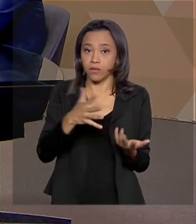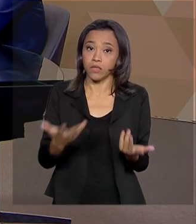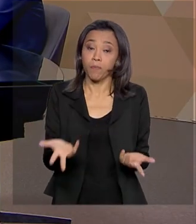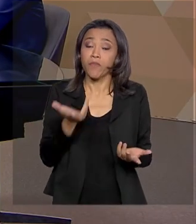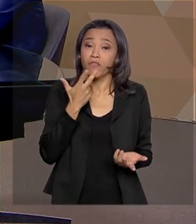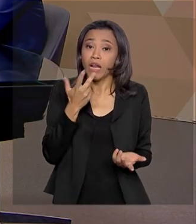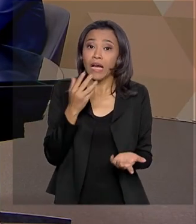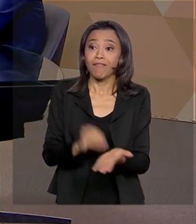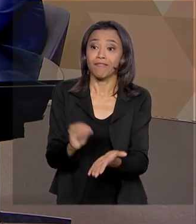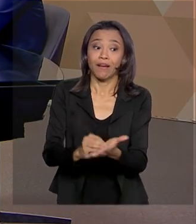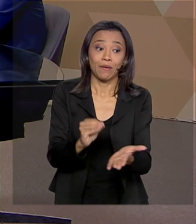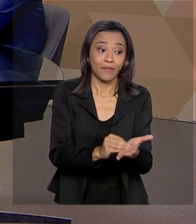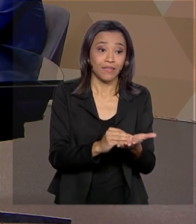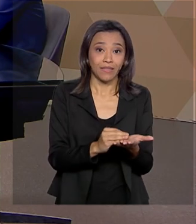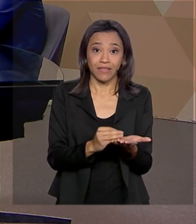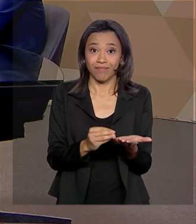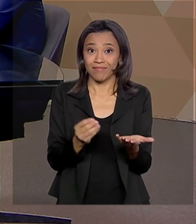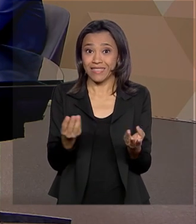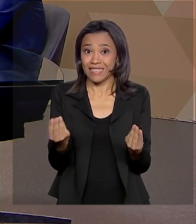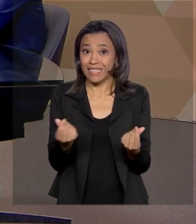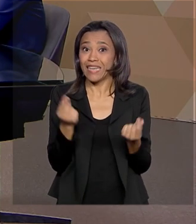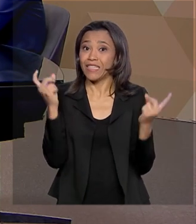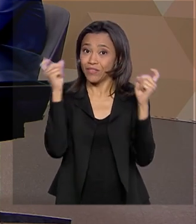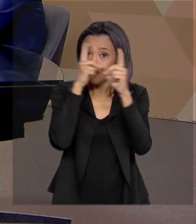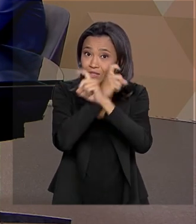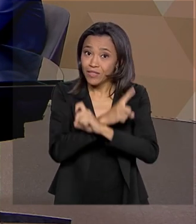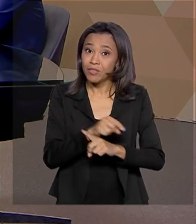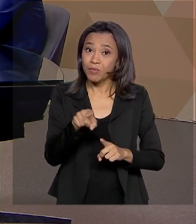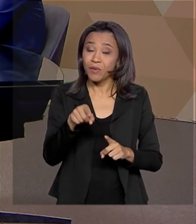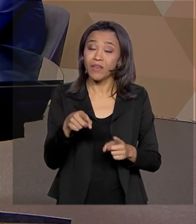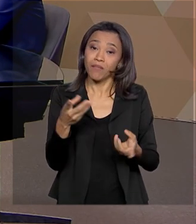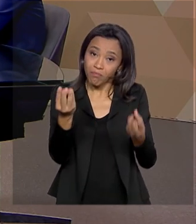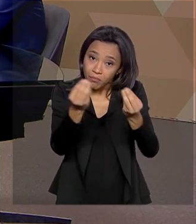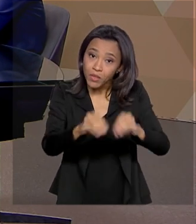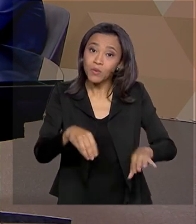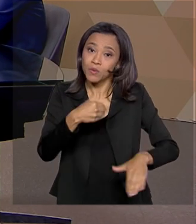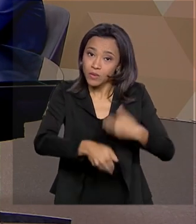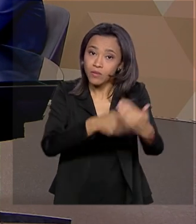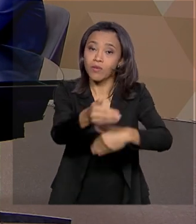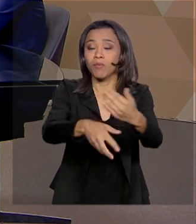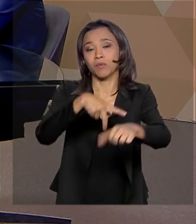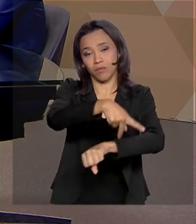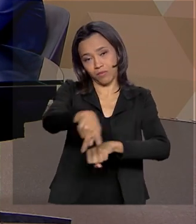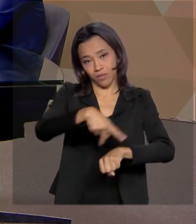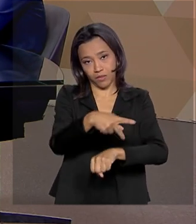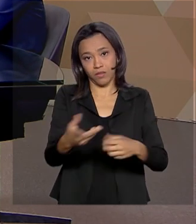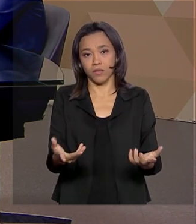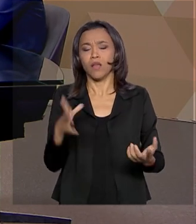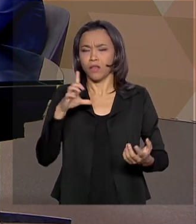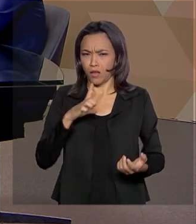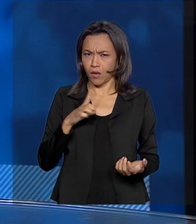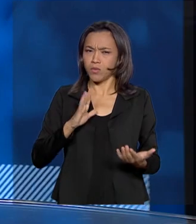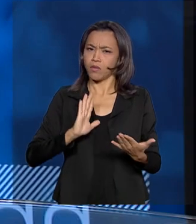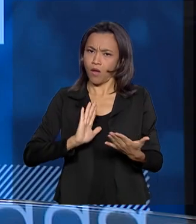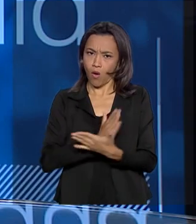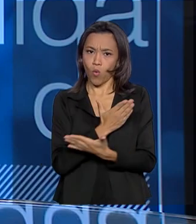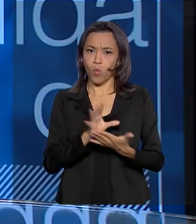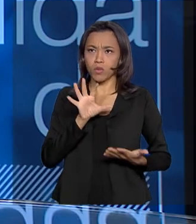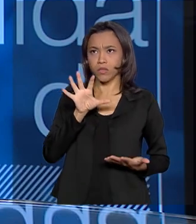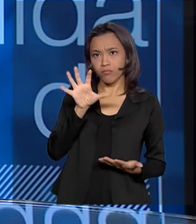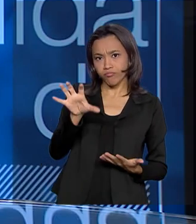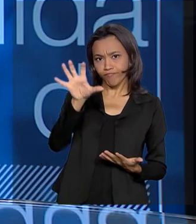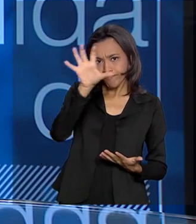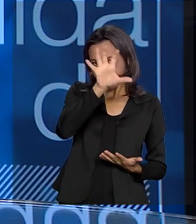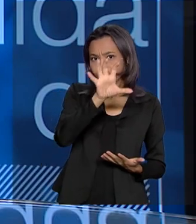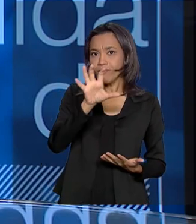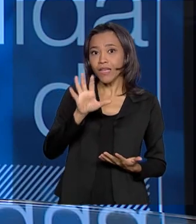em escassez de água é muito complexo também para o desenvolvimento do país. Então, nós temos algumas regiões com constante